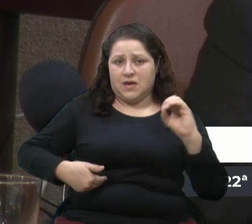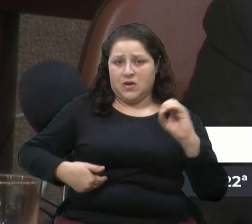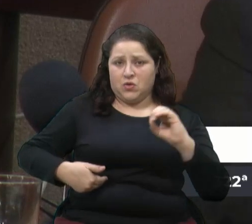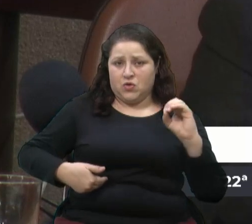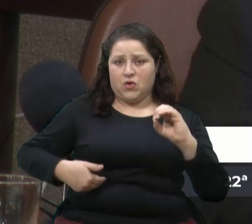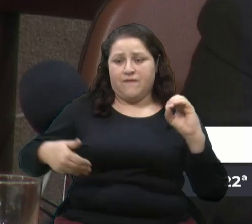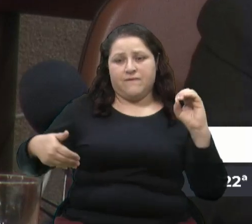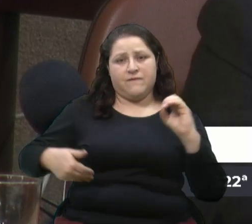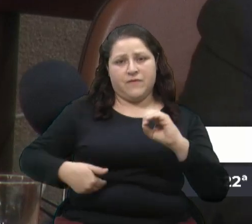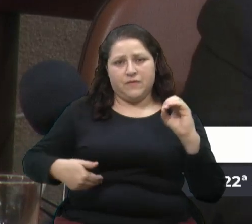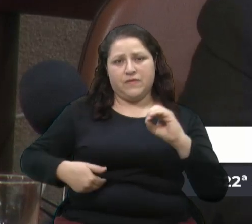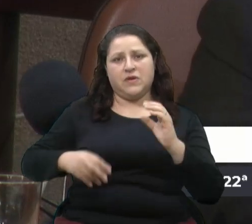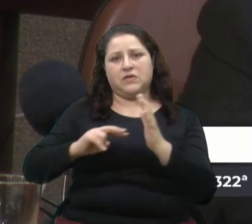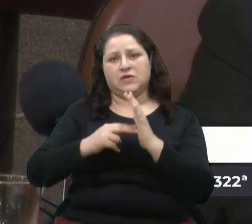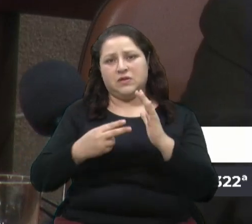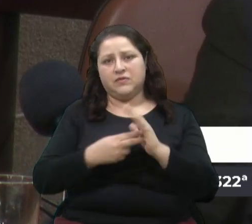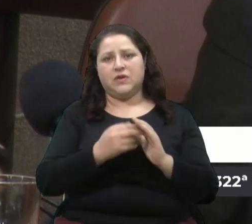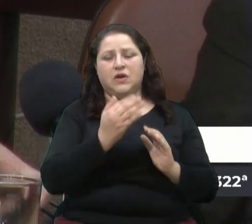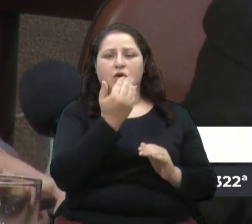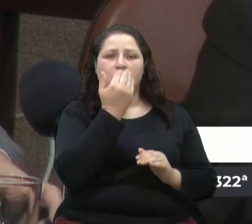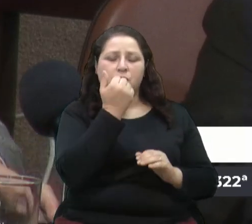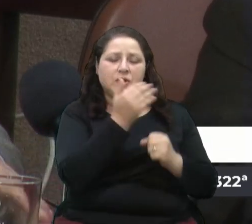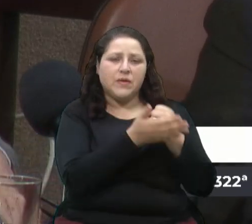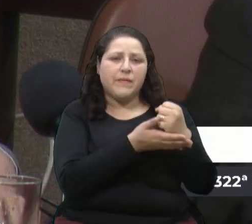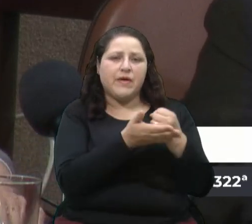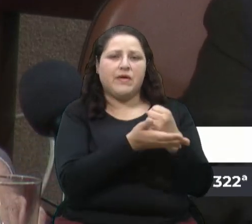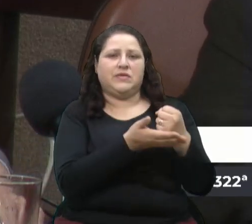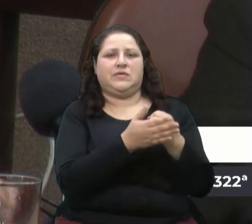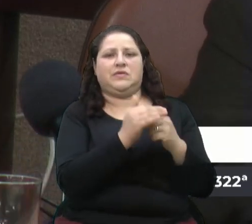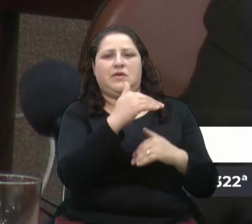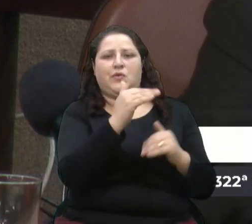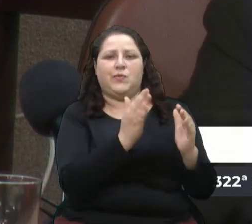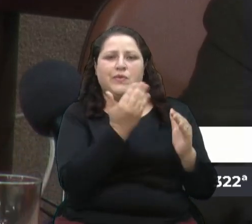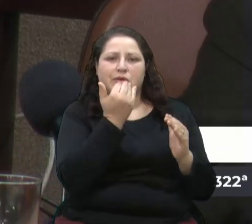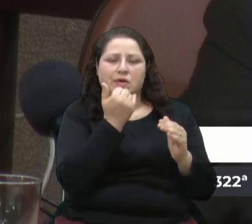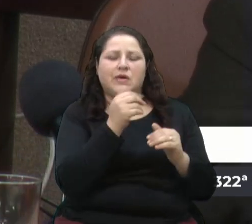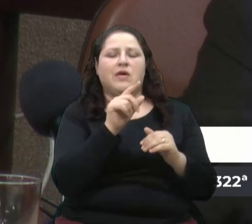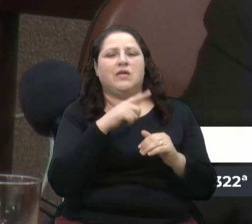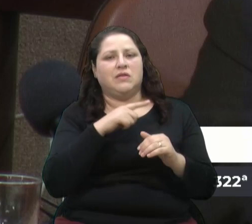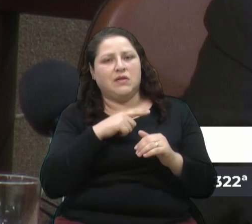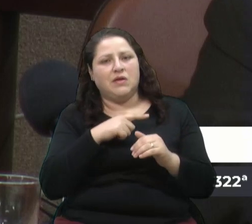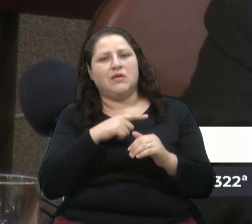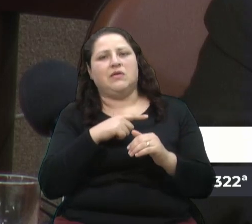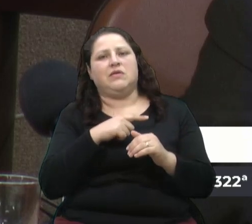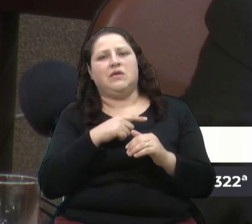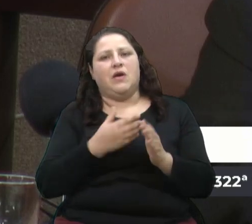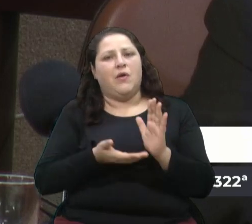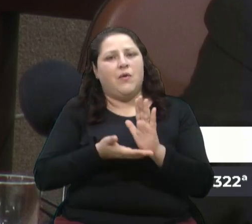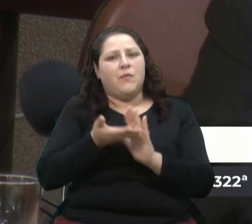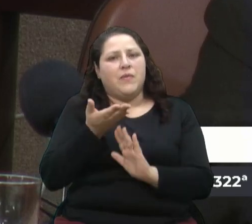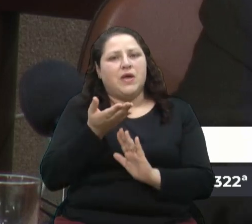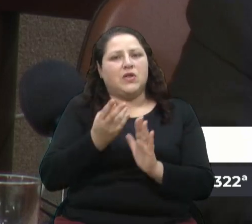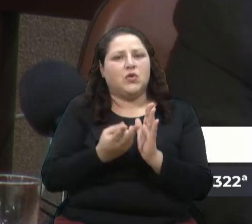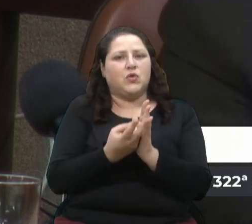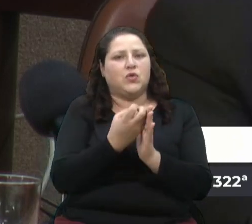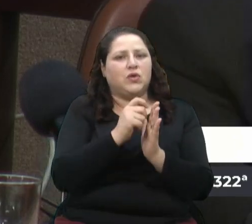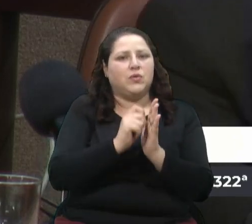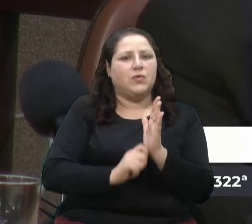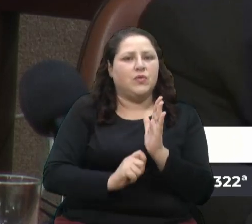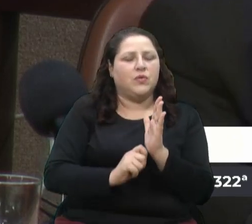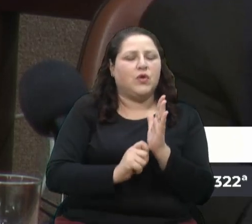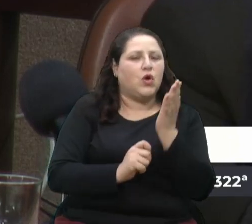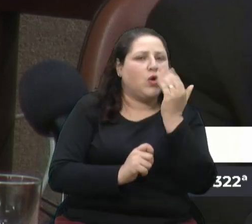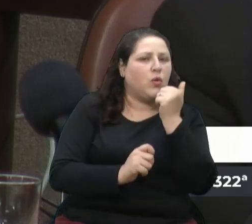Fome zero é a cesta básica. É o padrão ali, início. Haverá aumento de carga tributária no feijão com arroz.